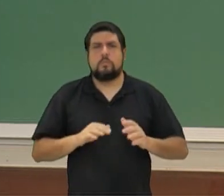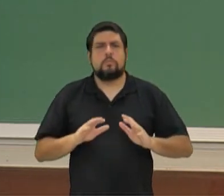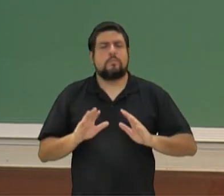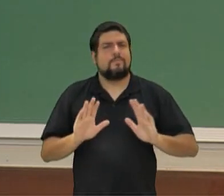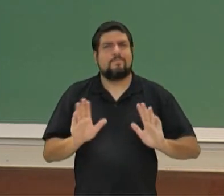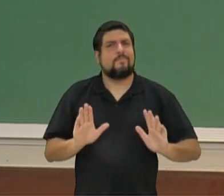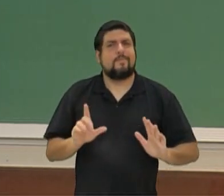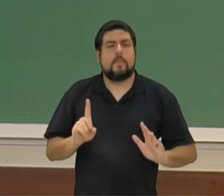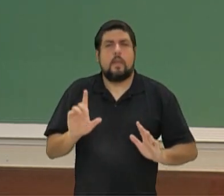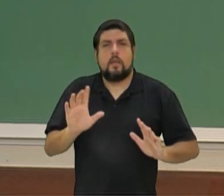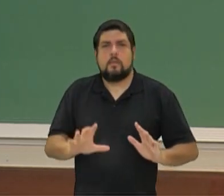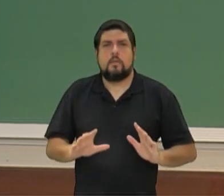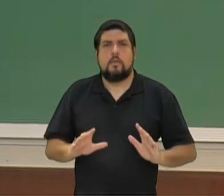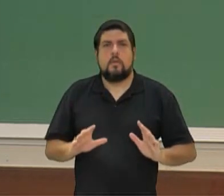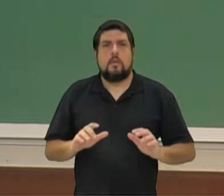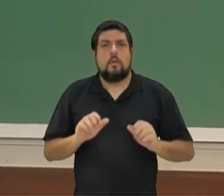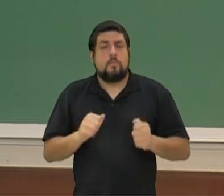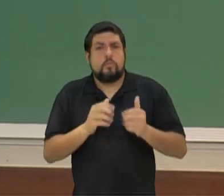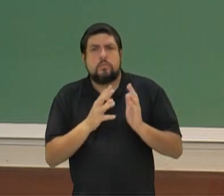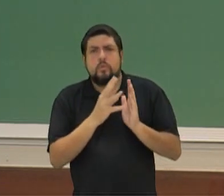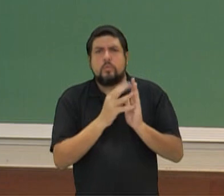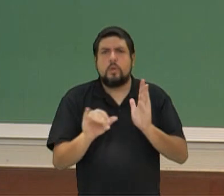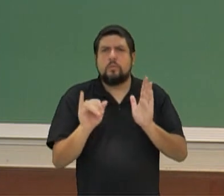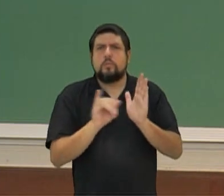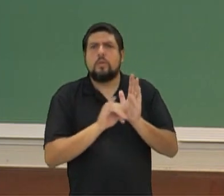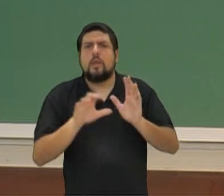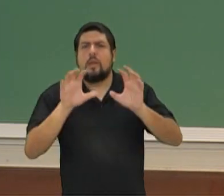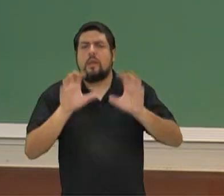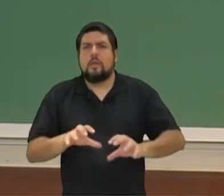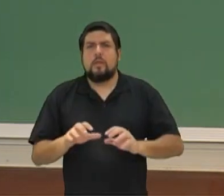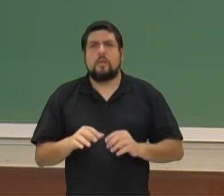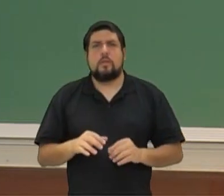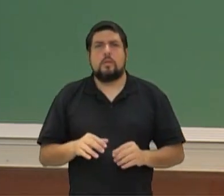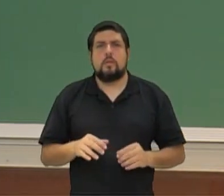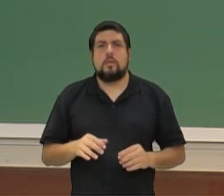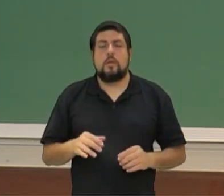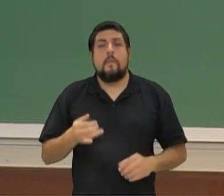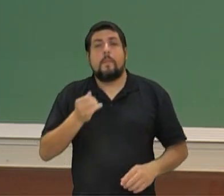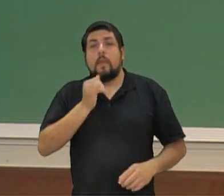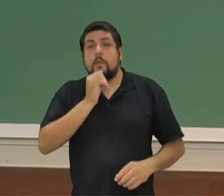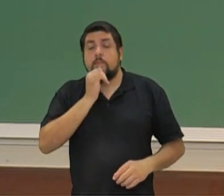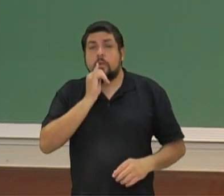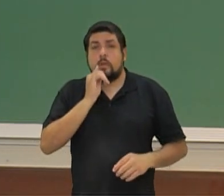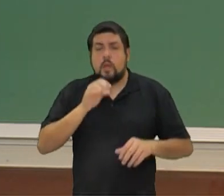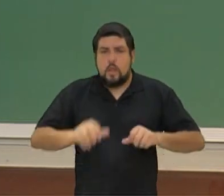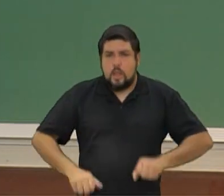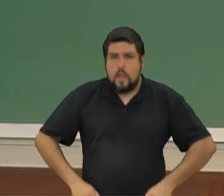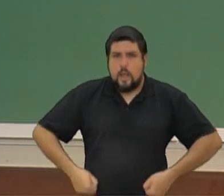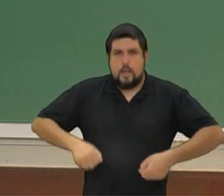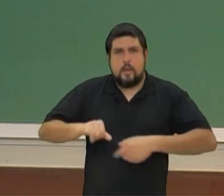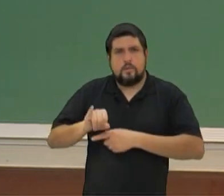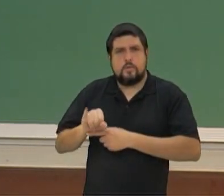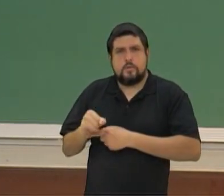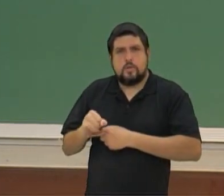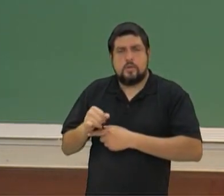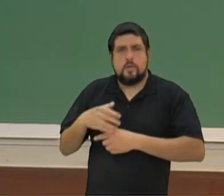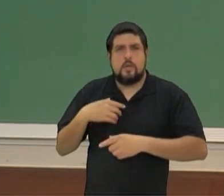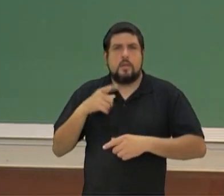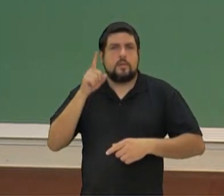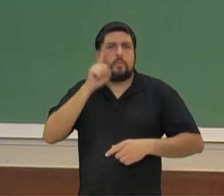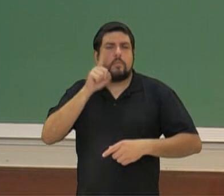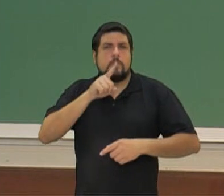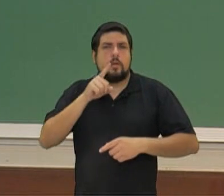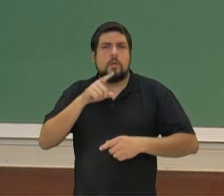podemos chegar a um modelo como esse, se colocam, inclusive, muitas famosas calças jeans americanizadas, veio a